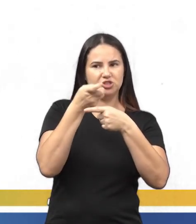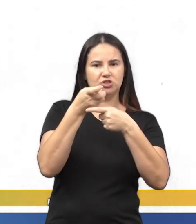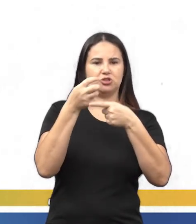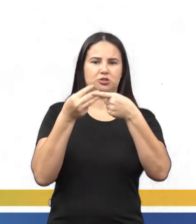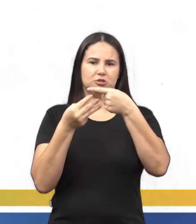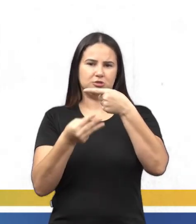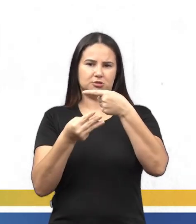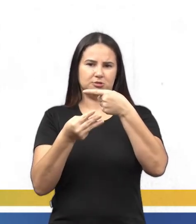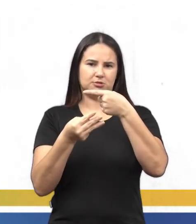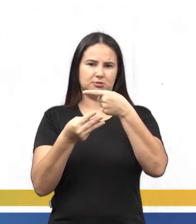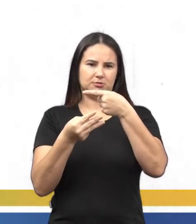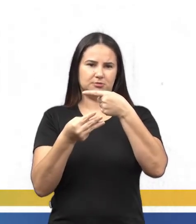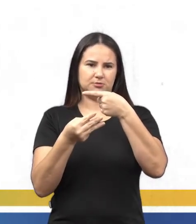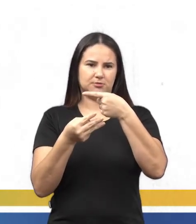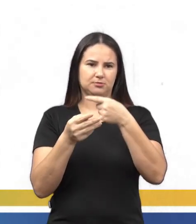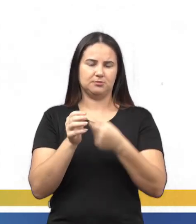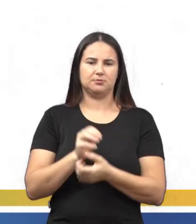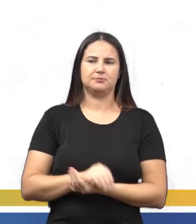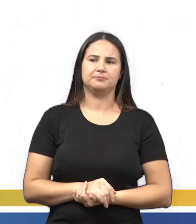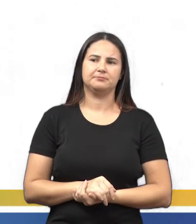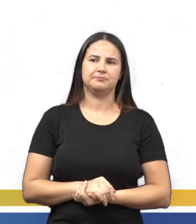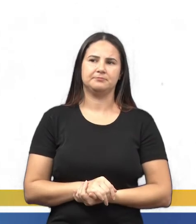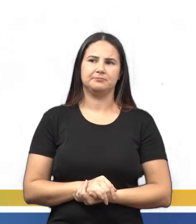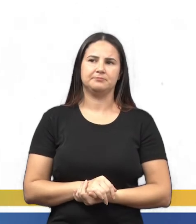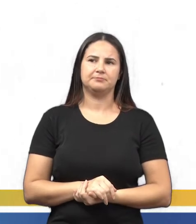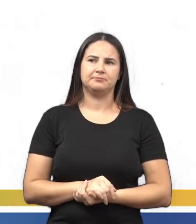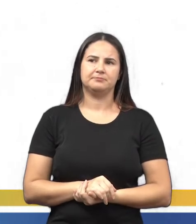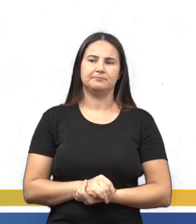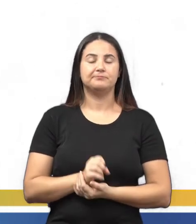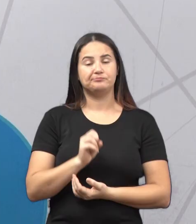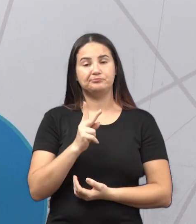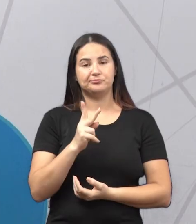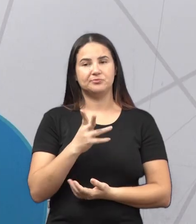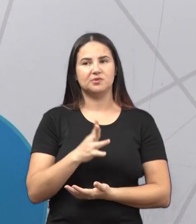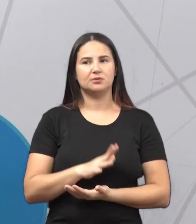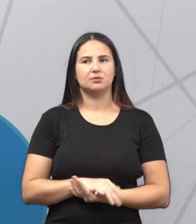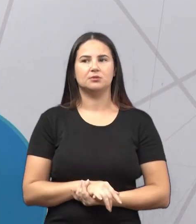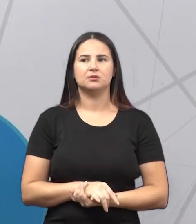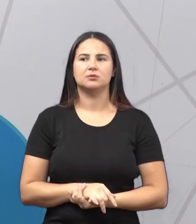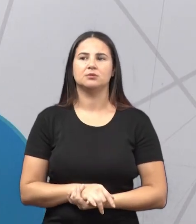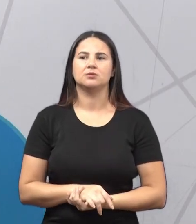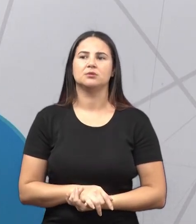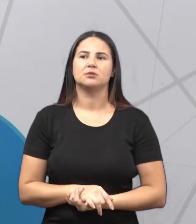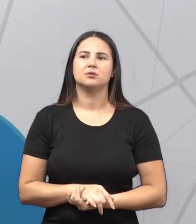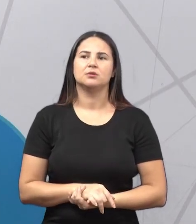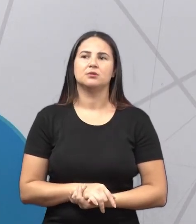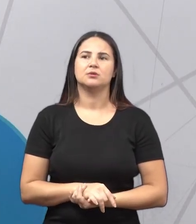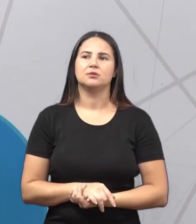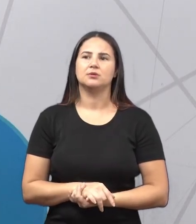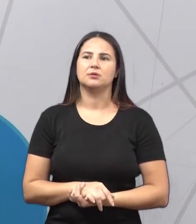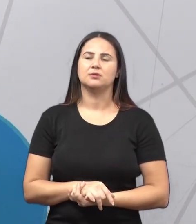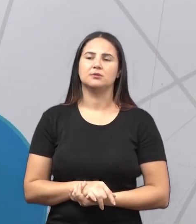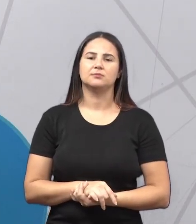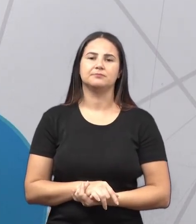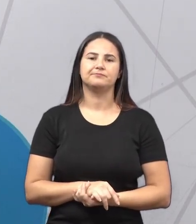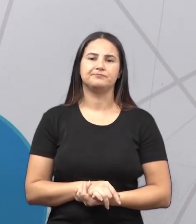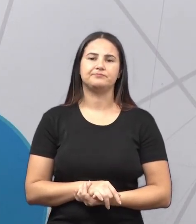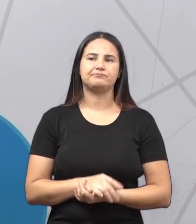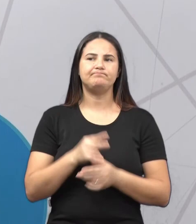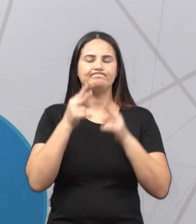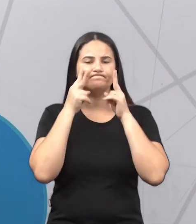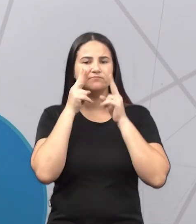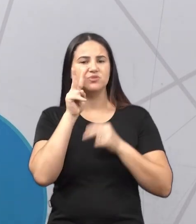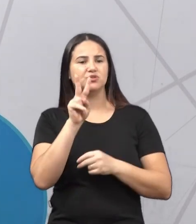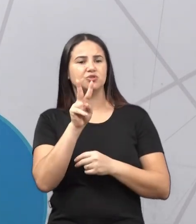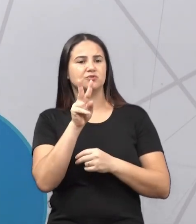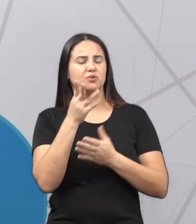terço do número de pessoas. Ok? Então, eu queria falar para vocês o a gente viu hoje.